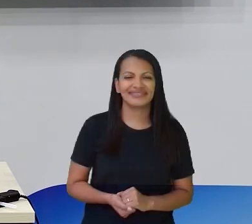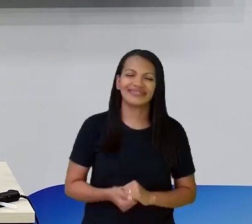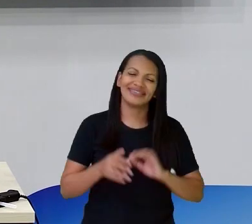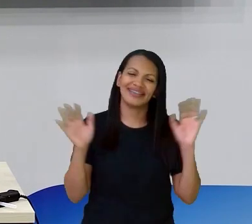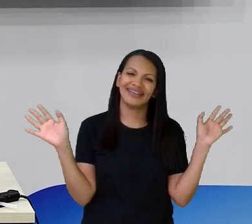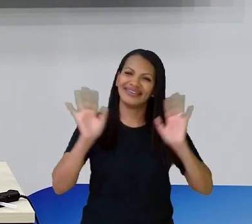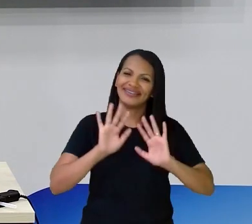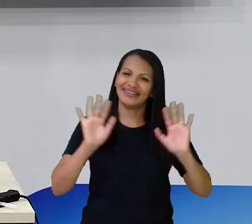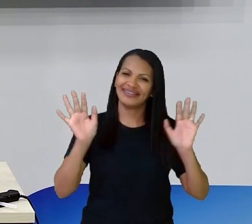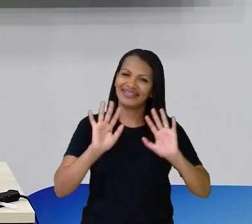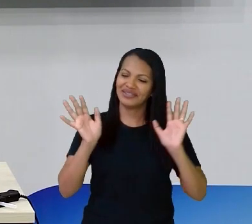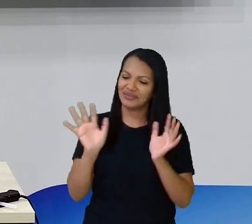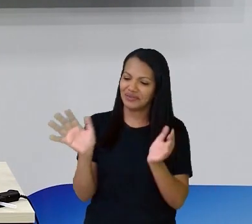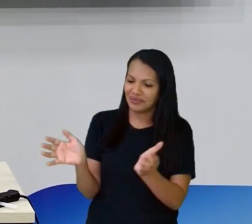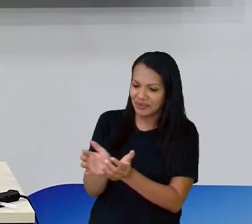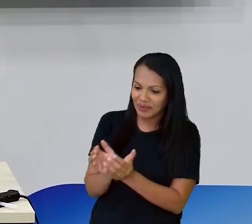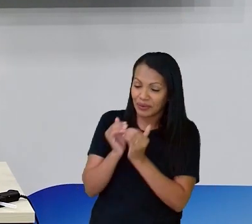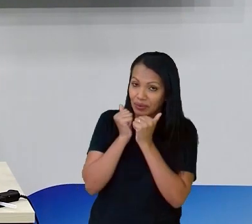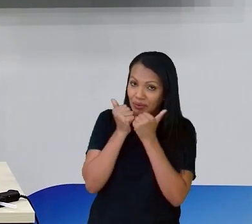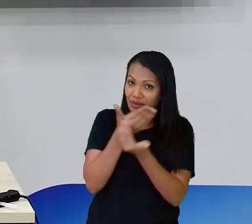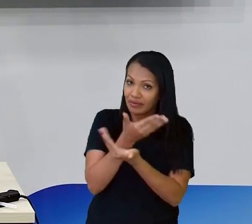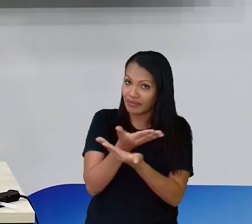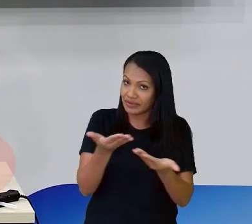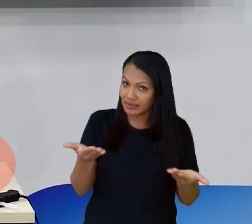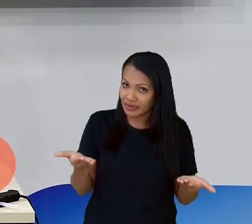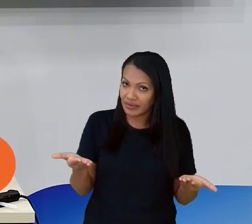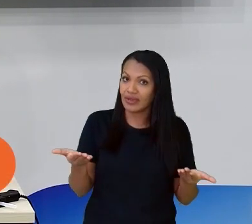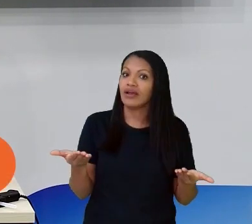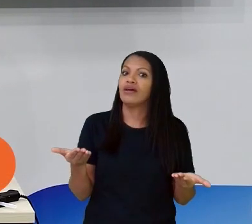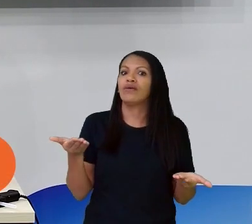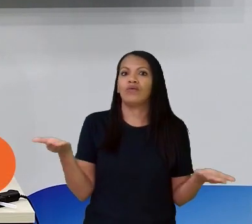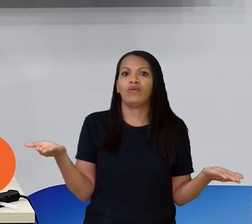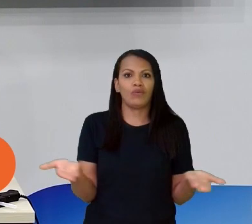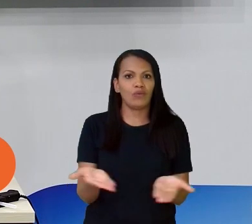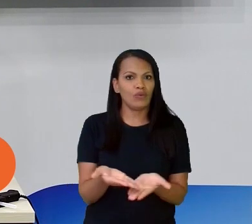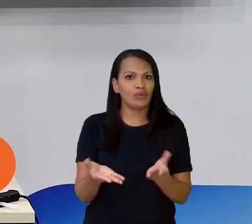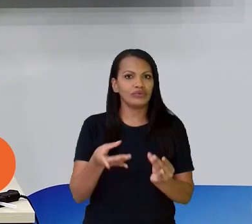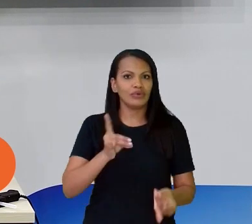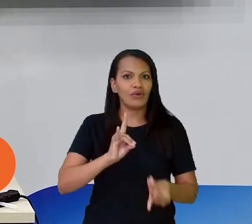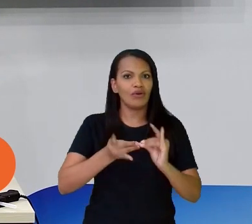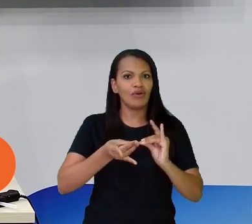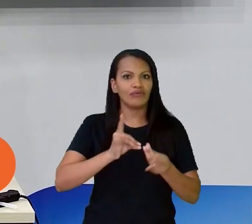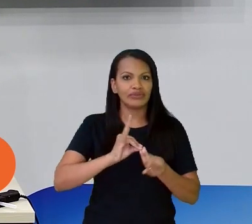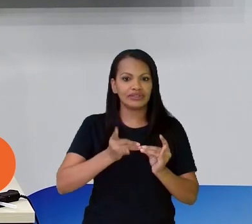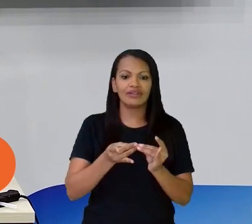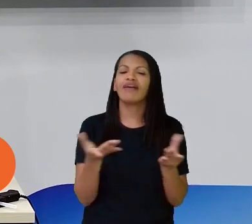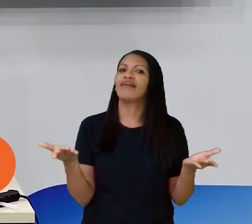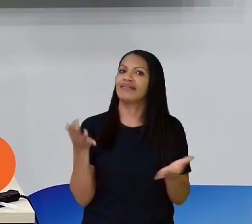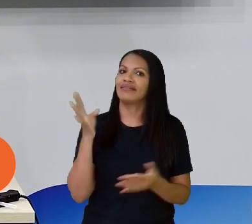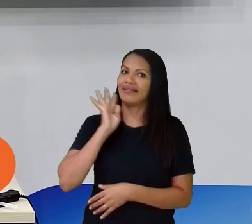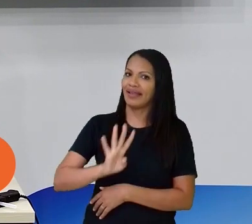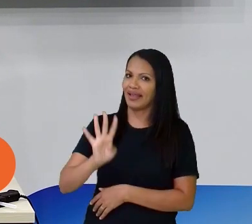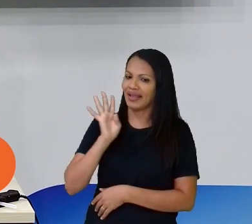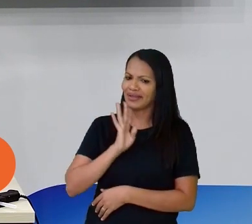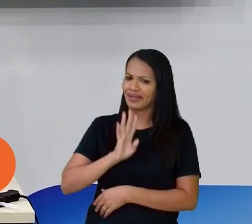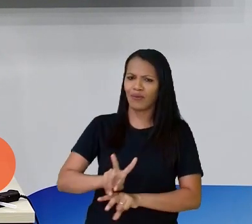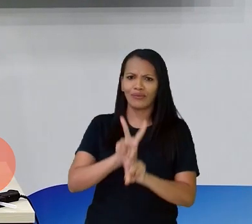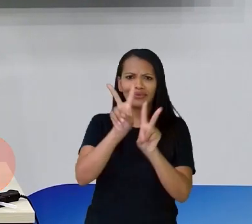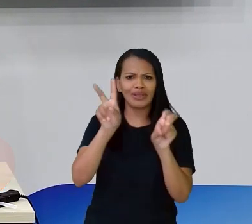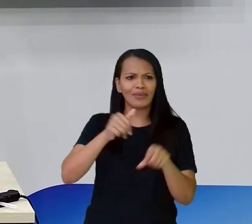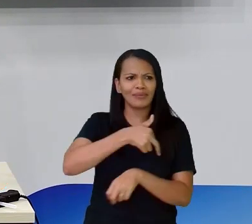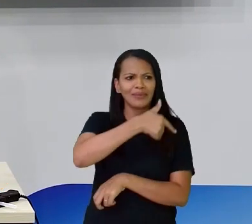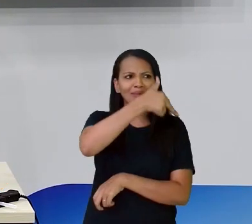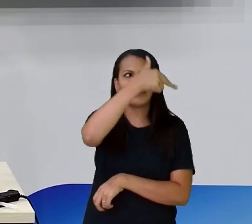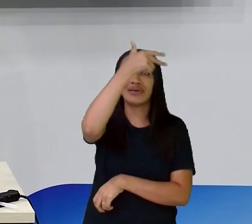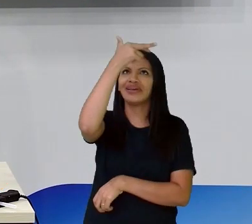Olá, turminha Tudo bem com vocês? A nossa oficina de hoje Vai ser muito legal Vai ser sobre o Natal